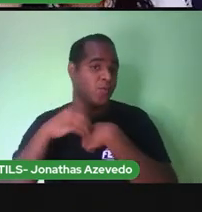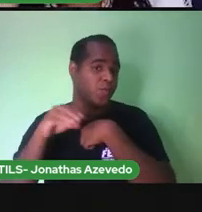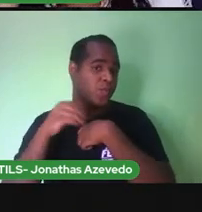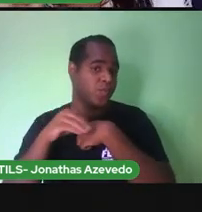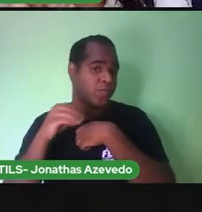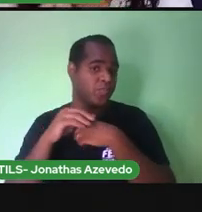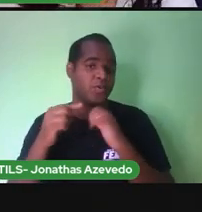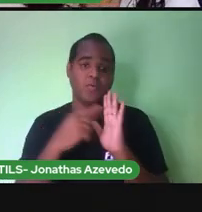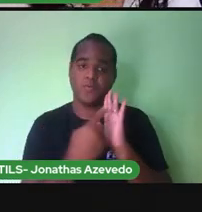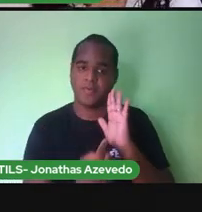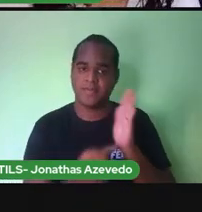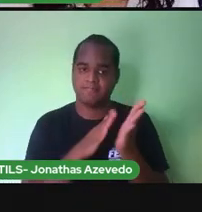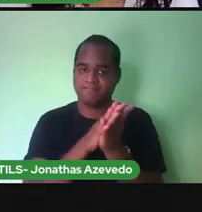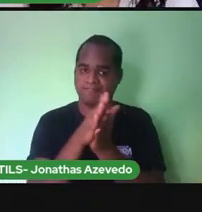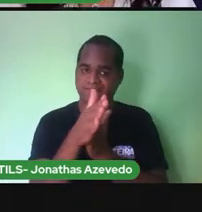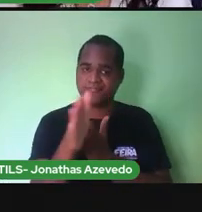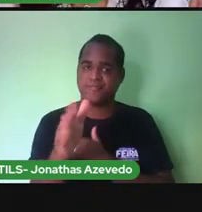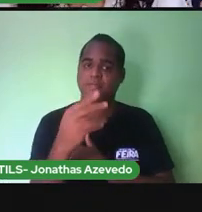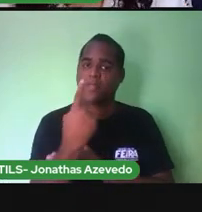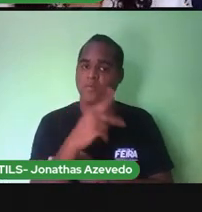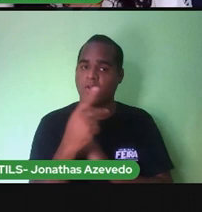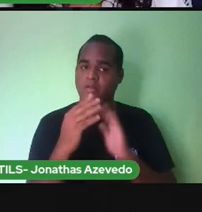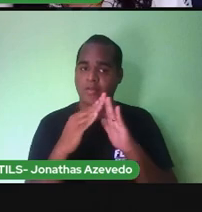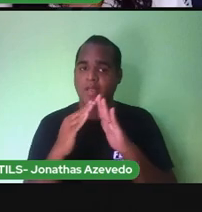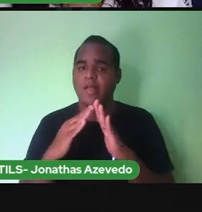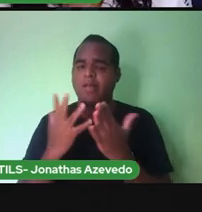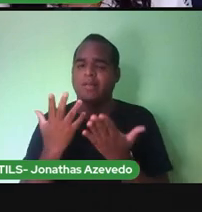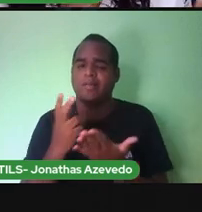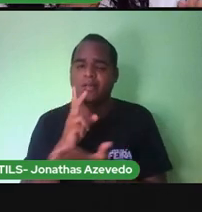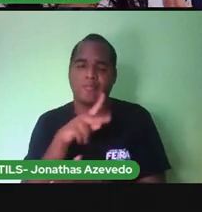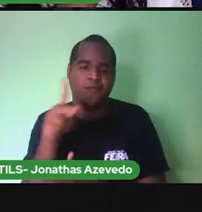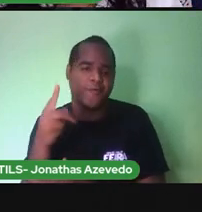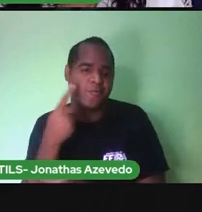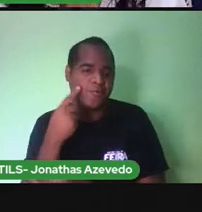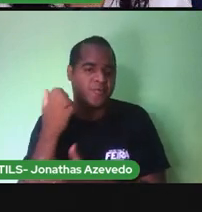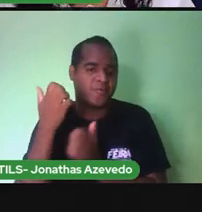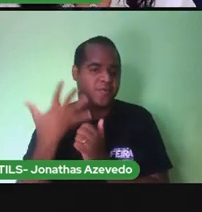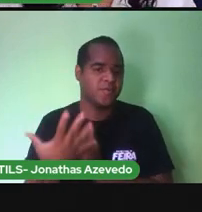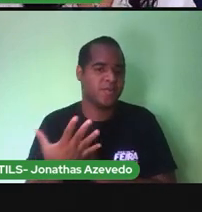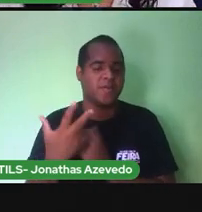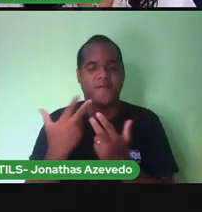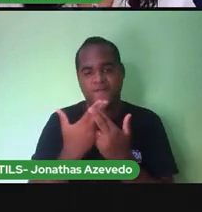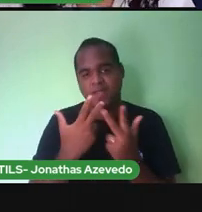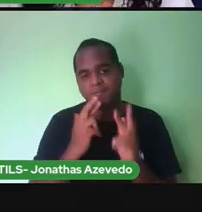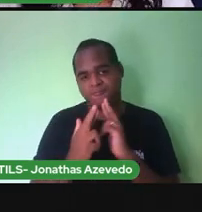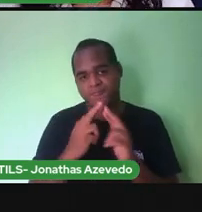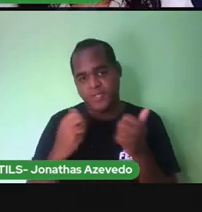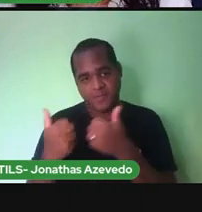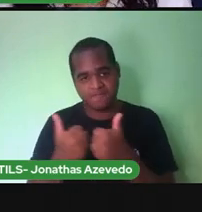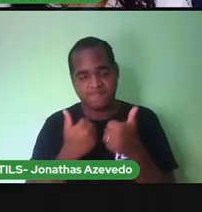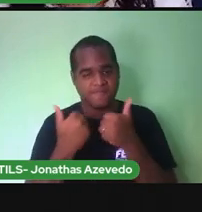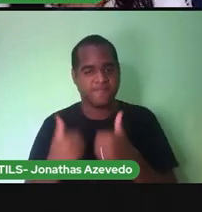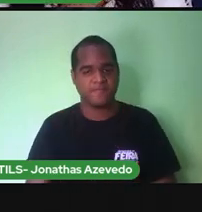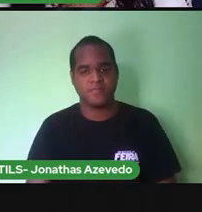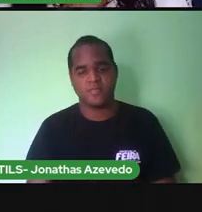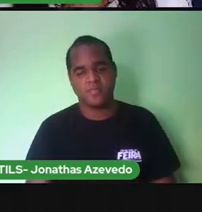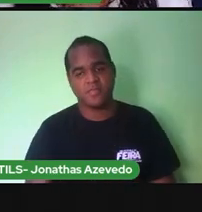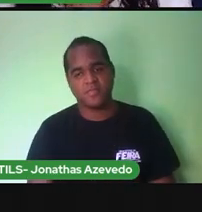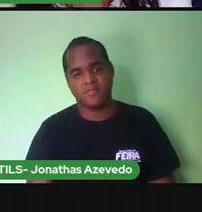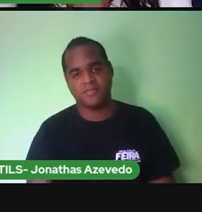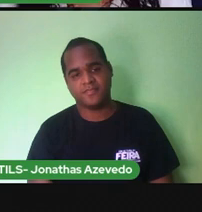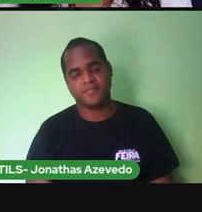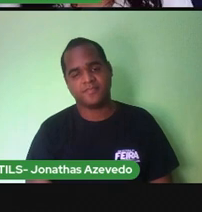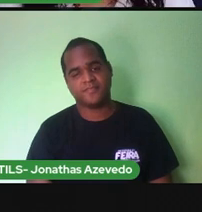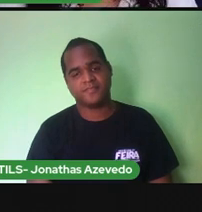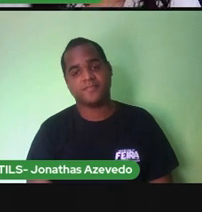o caderno De orientações Aqueles papéis Que vão junto Com a sua atividade Tá bom Aquele caderno